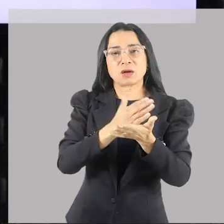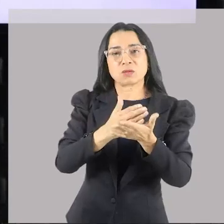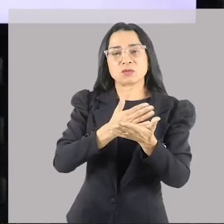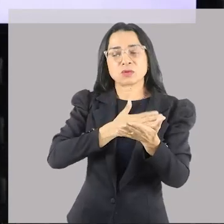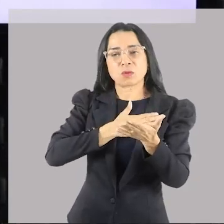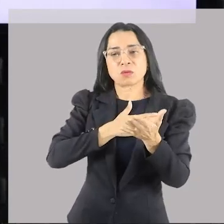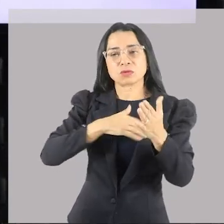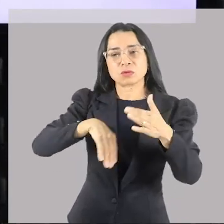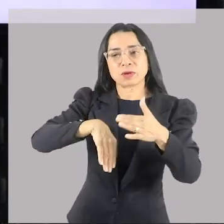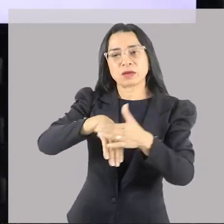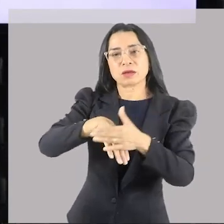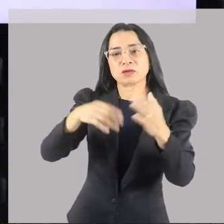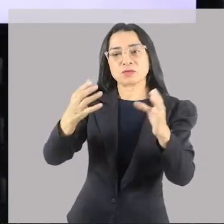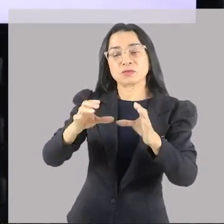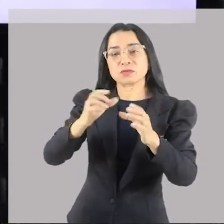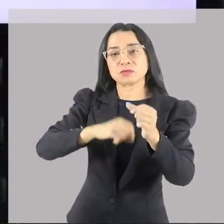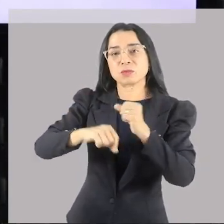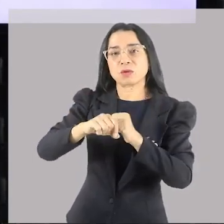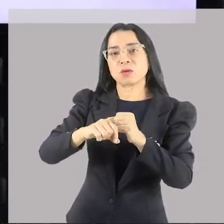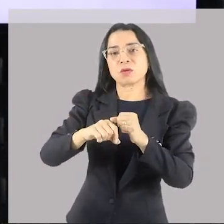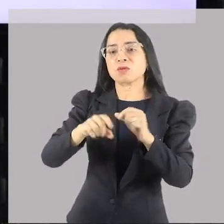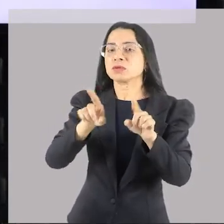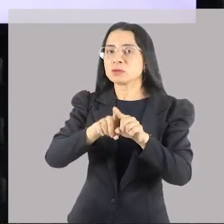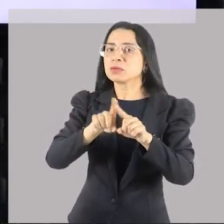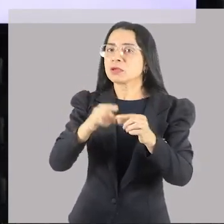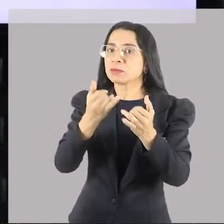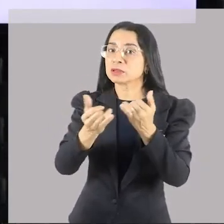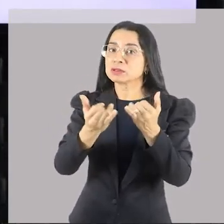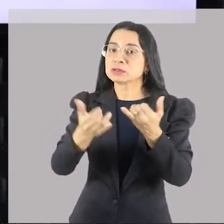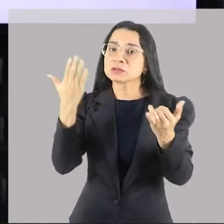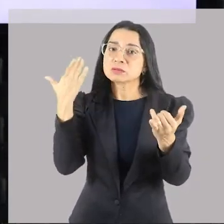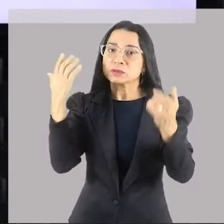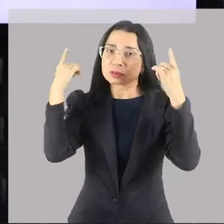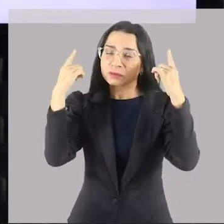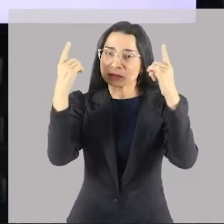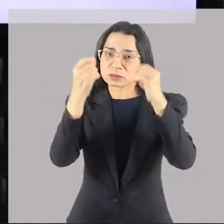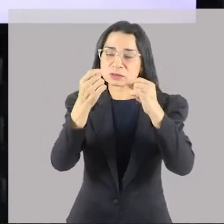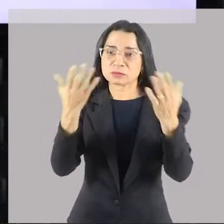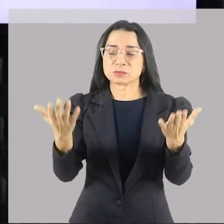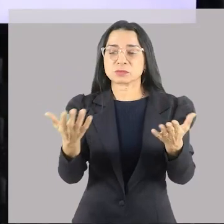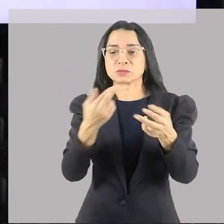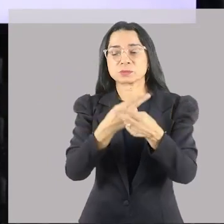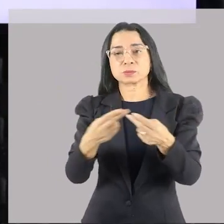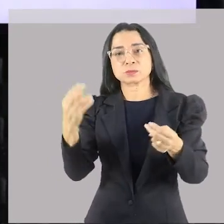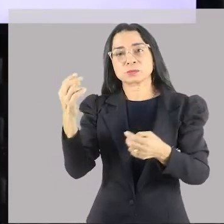Grécia você tem períodos de estéticas e esse padrão de harmonia. Uma coisa interessante.